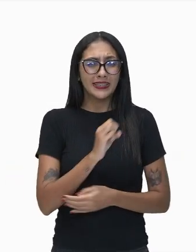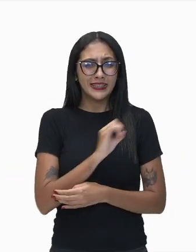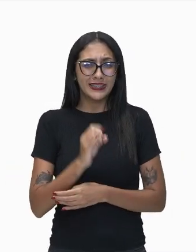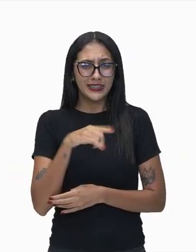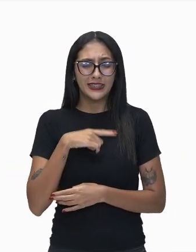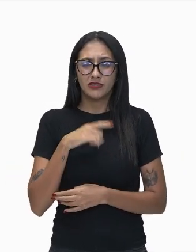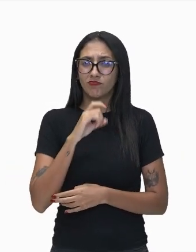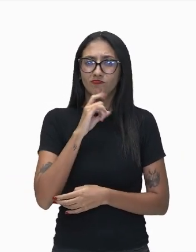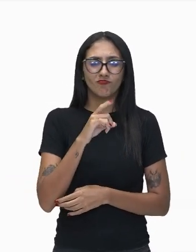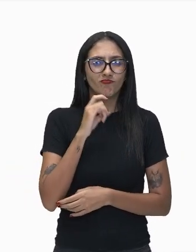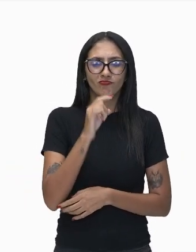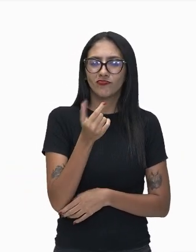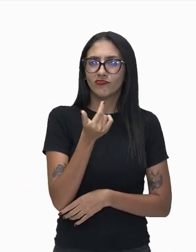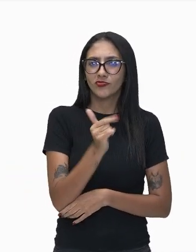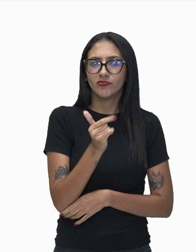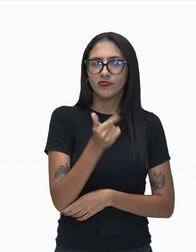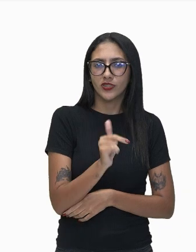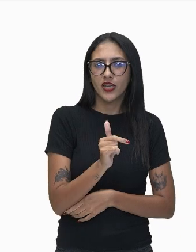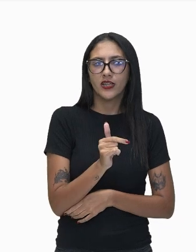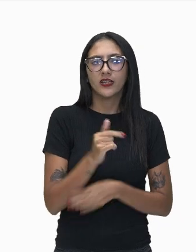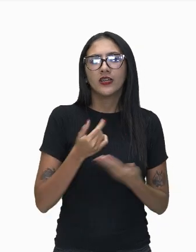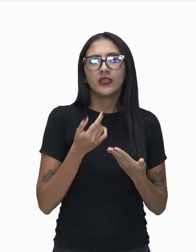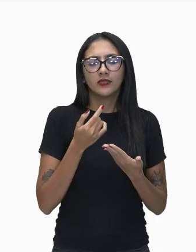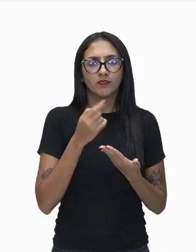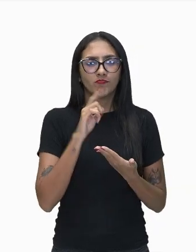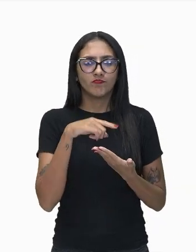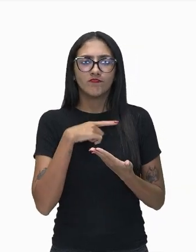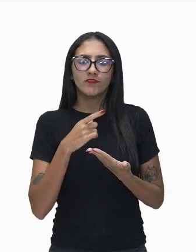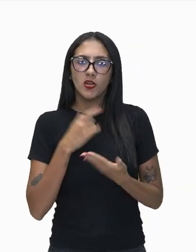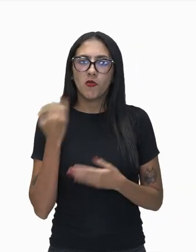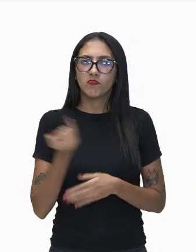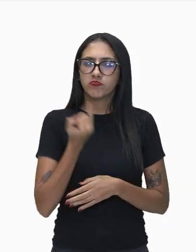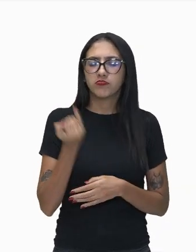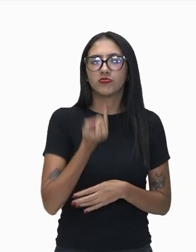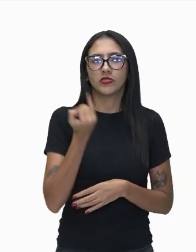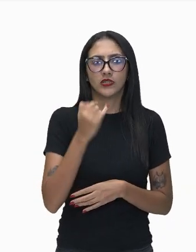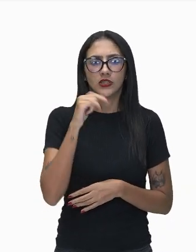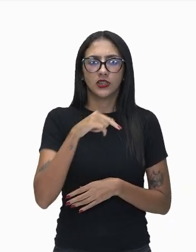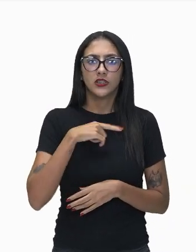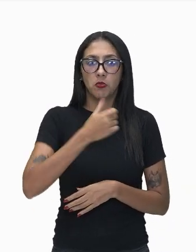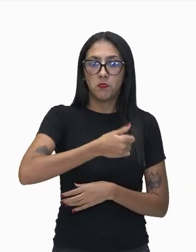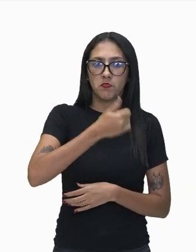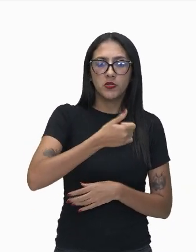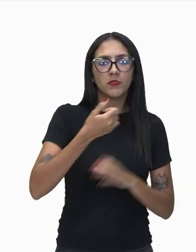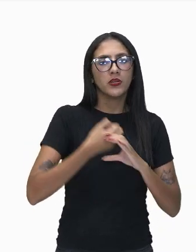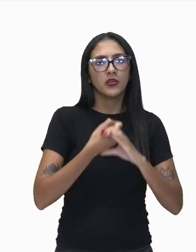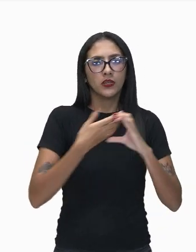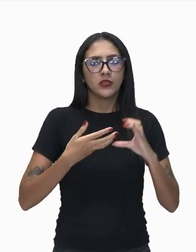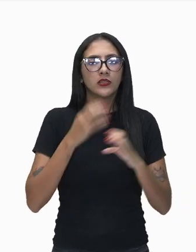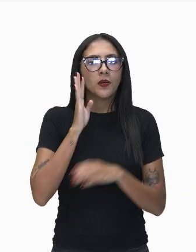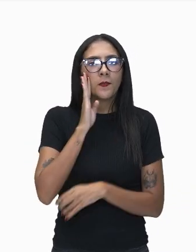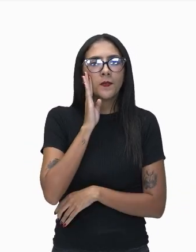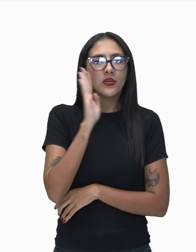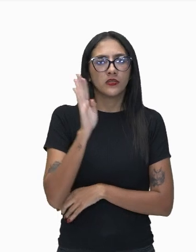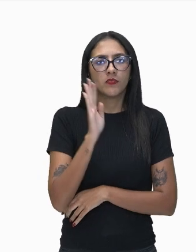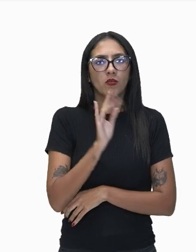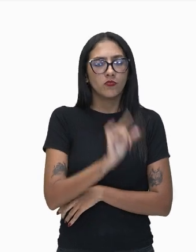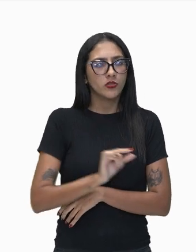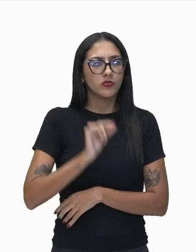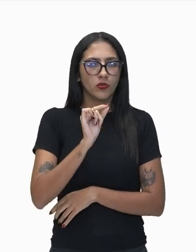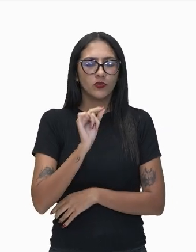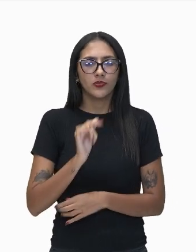um dos critérios que são muito preferenciais para essa instalação, para a escolha desses lugares.